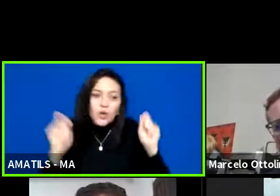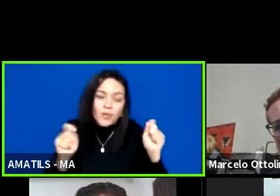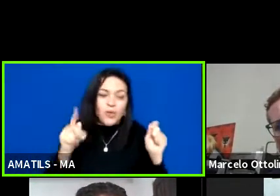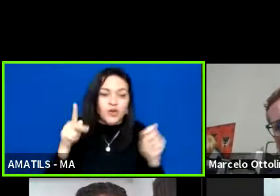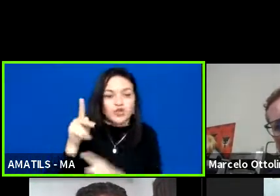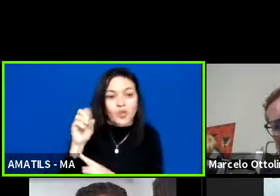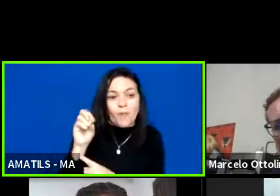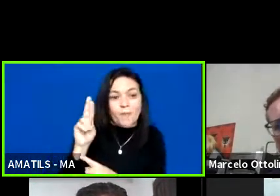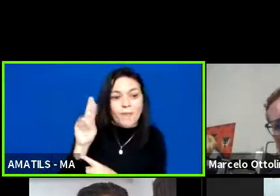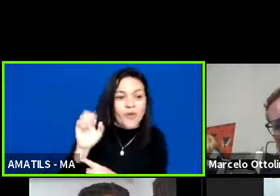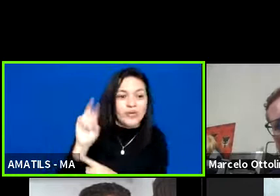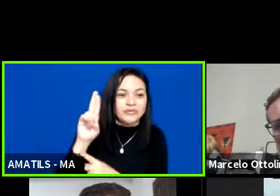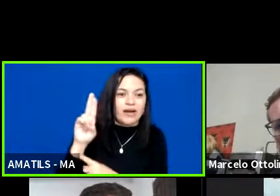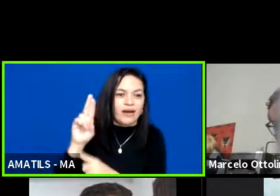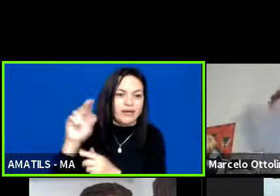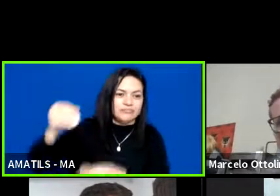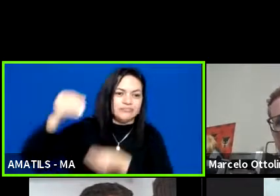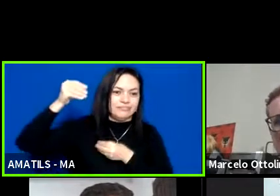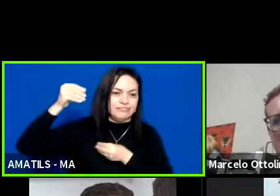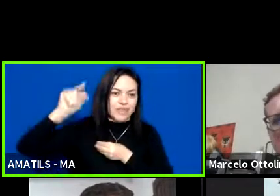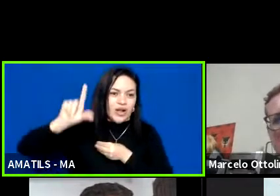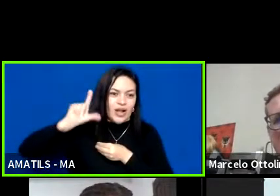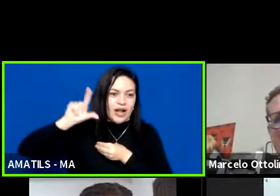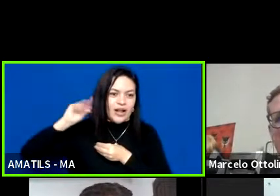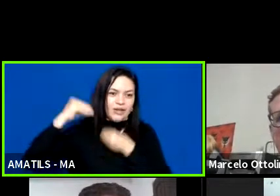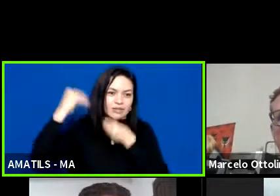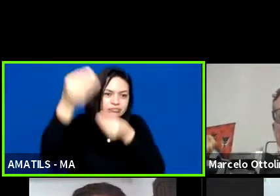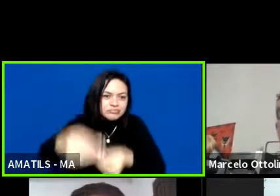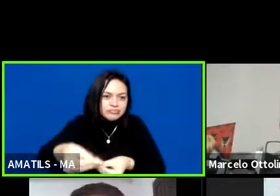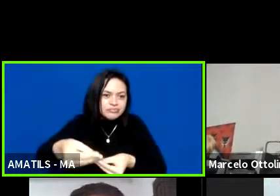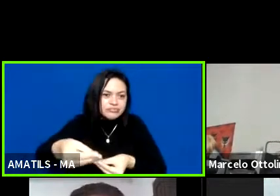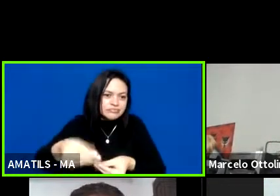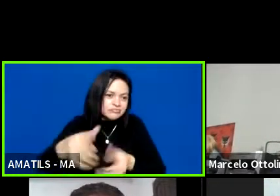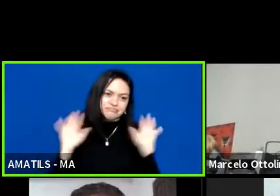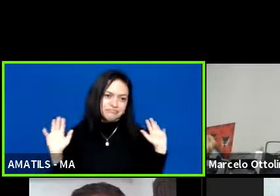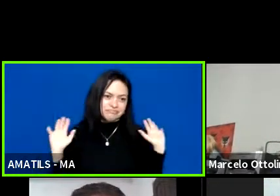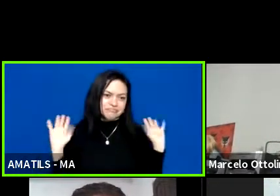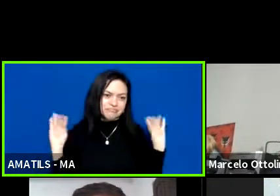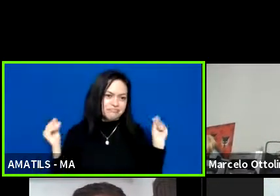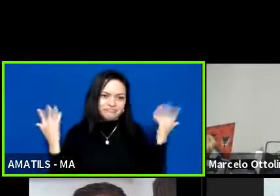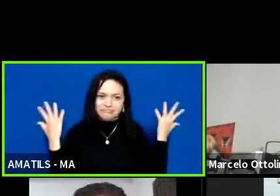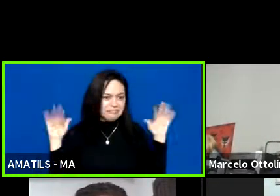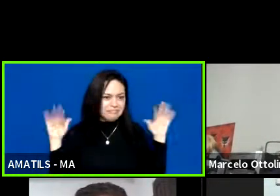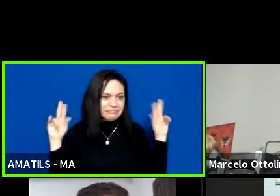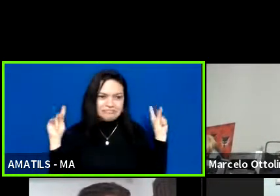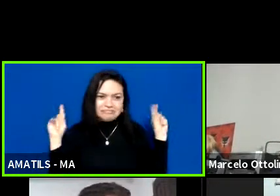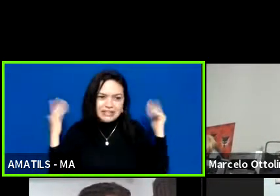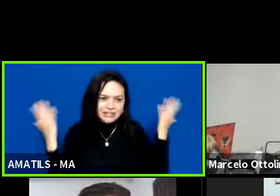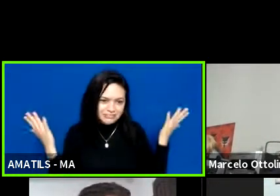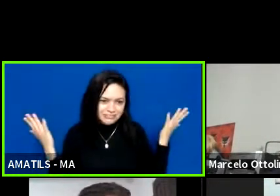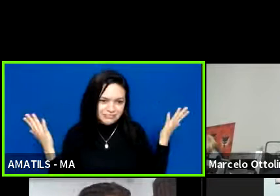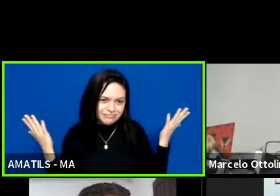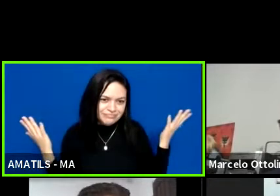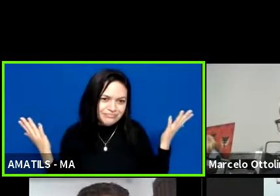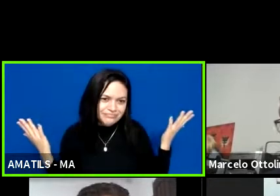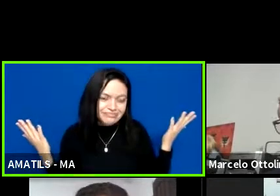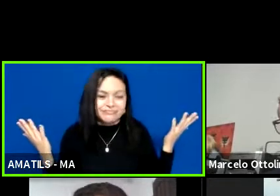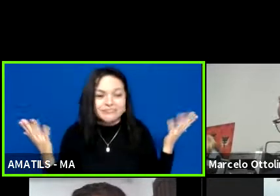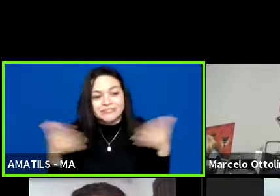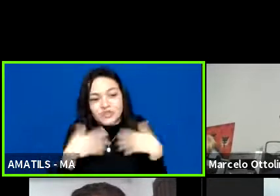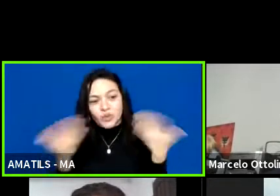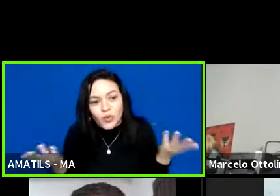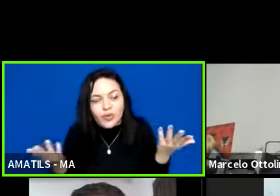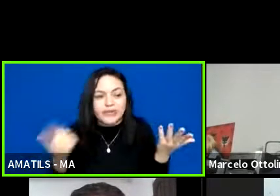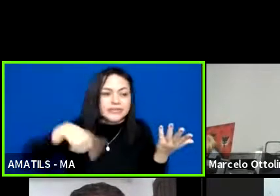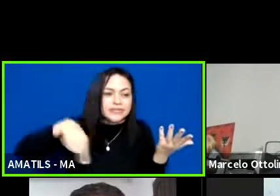a lei que estou segurando botei em cima aqui do meu computador já não estou portando mais essa lei essa faculdade